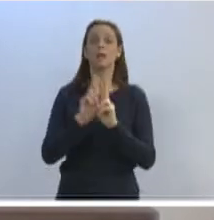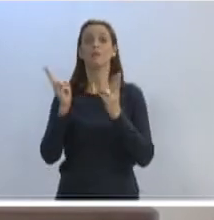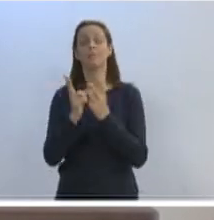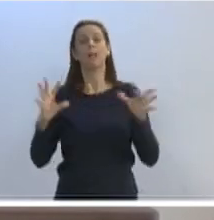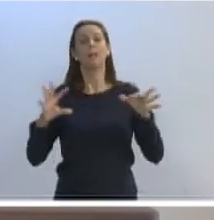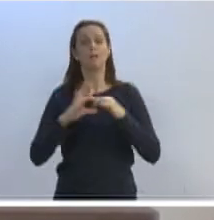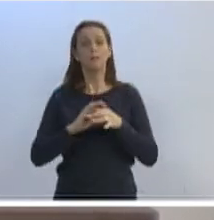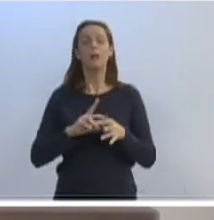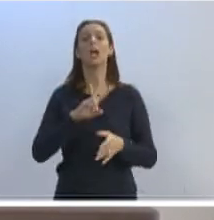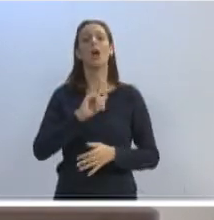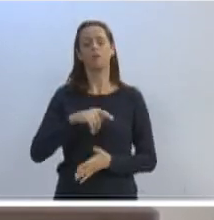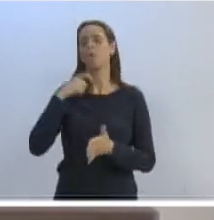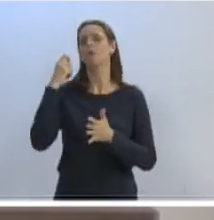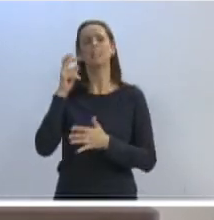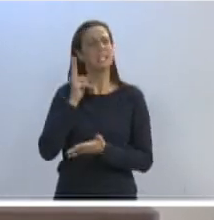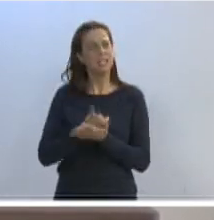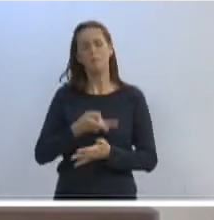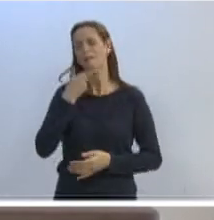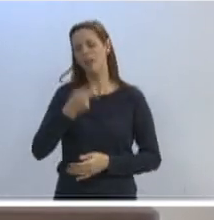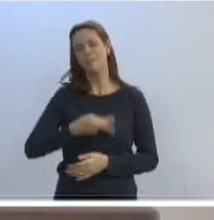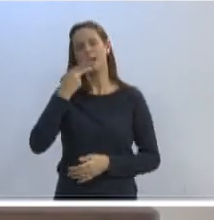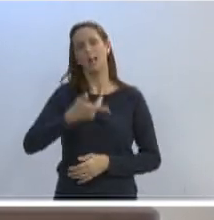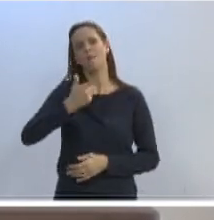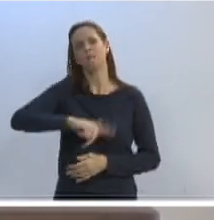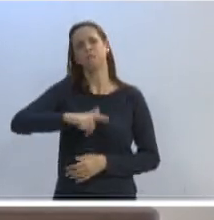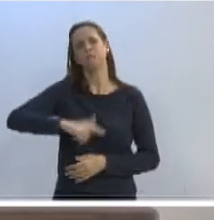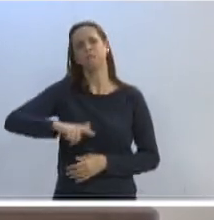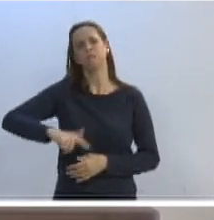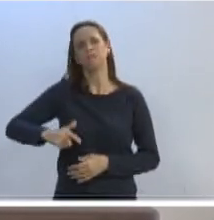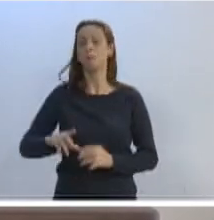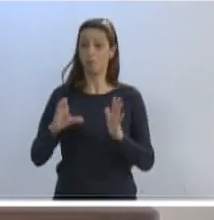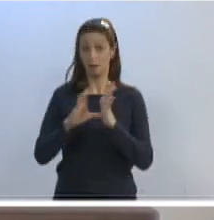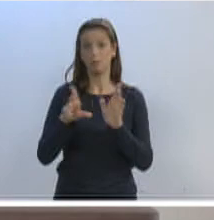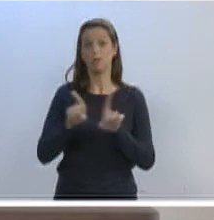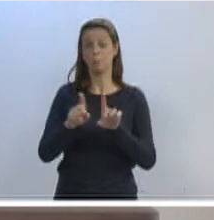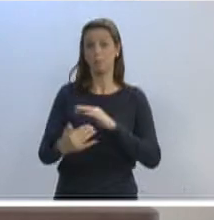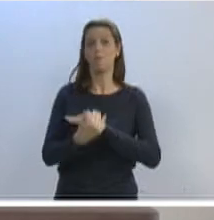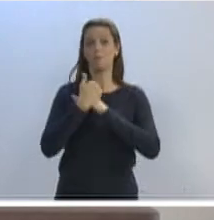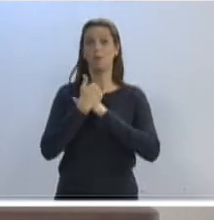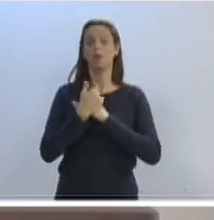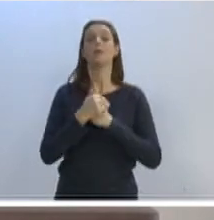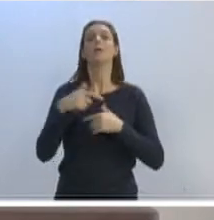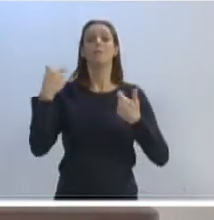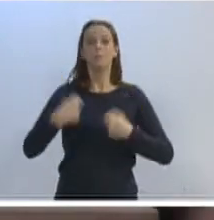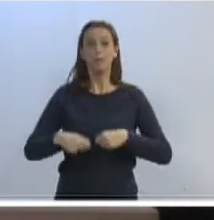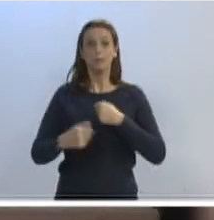falando aqui até que algo seja feito. Vereador Caminha, eu sei que tem o seu apoio também. Ligação Velha Garcia. Obrigado. Obrigado. Obrigado. Obrigado.